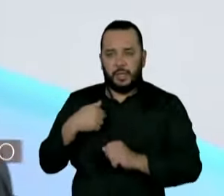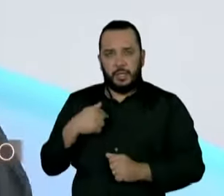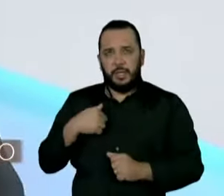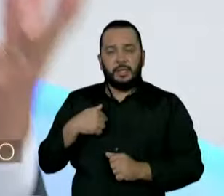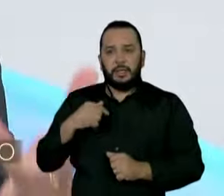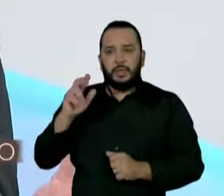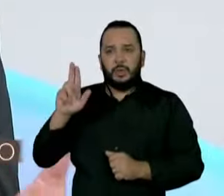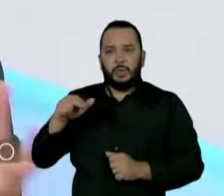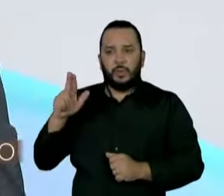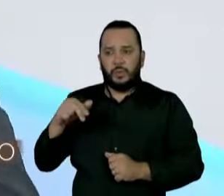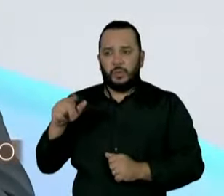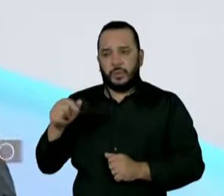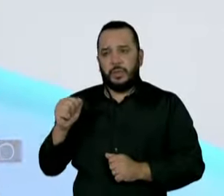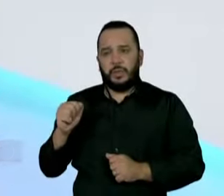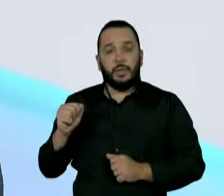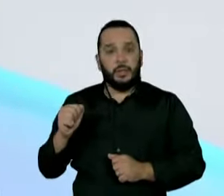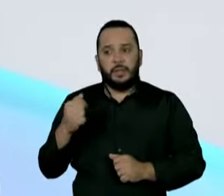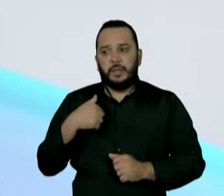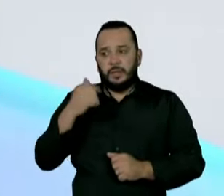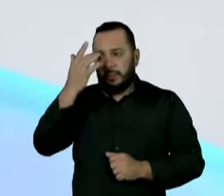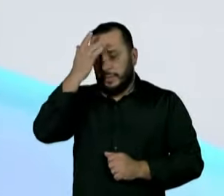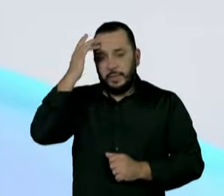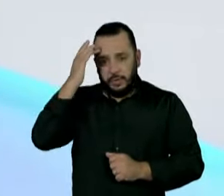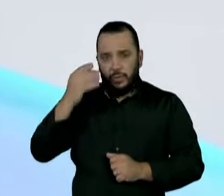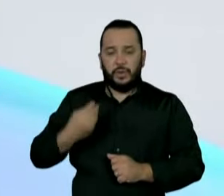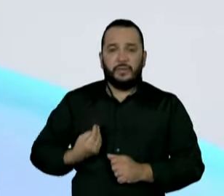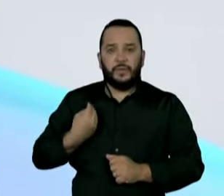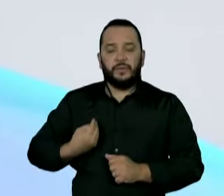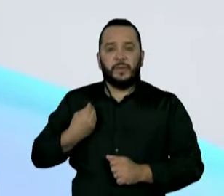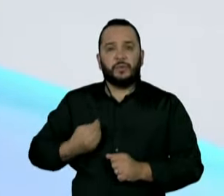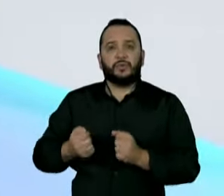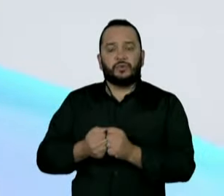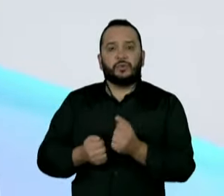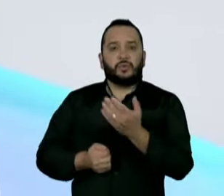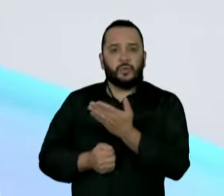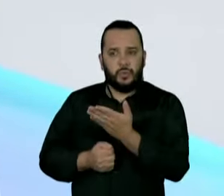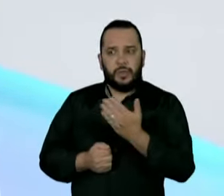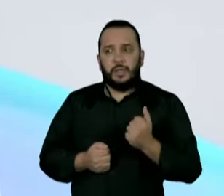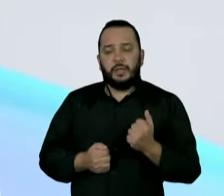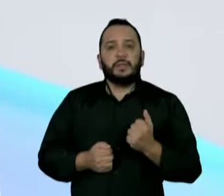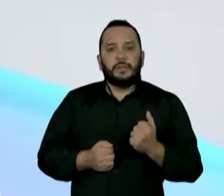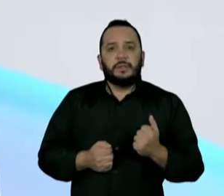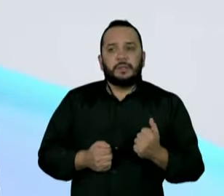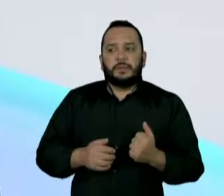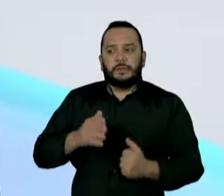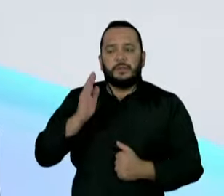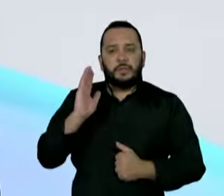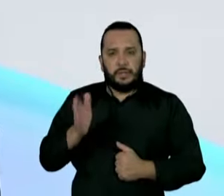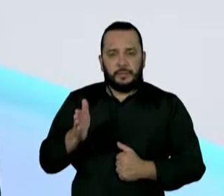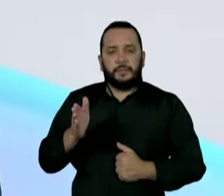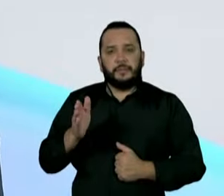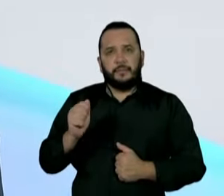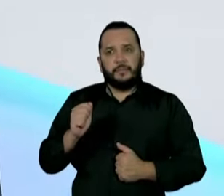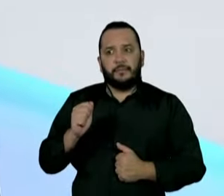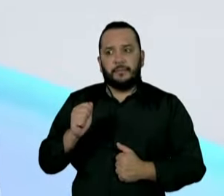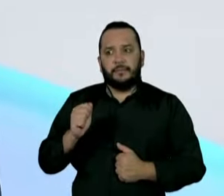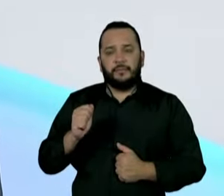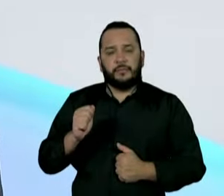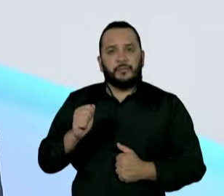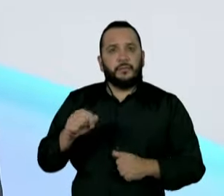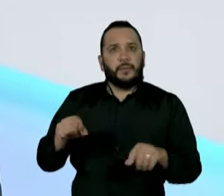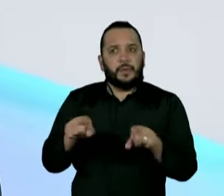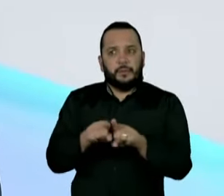pessoas que conviveram com ele. Ele foi, numa época, nomeado pela presidente Dilma para um cargo de